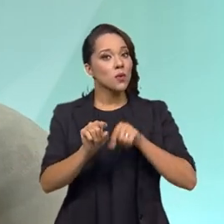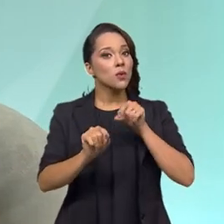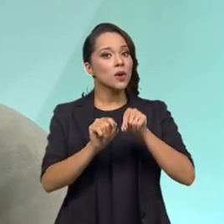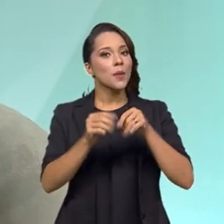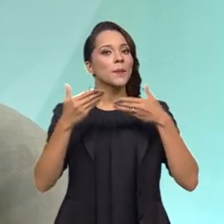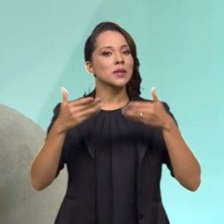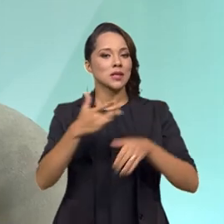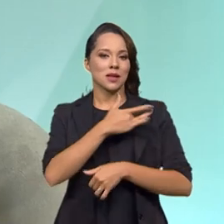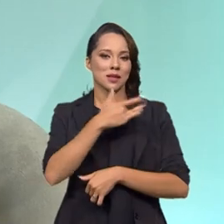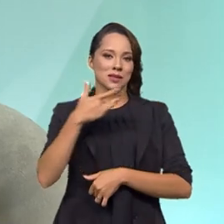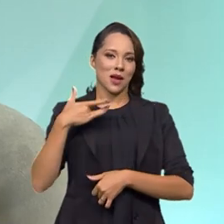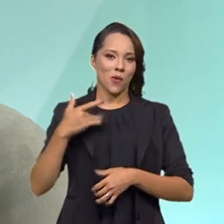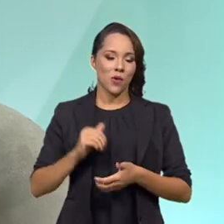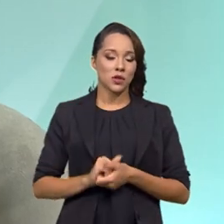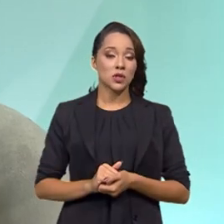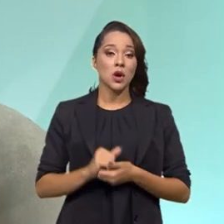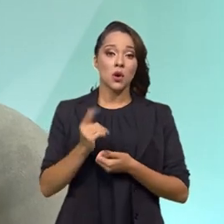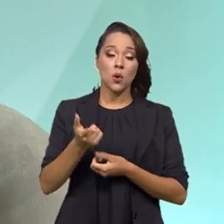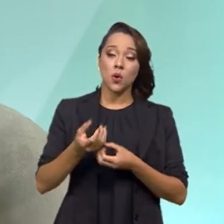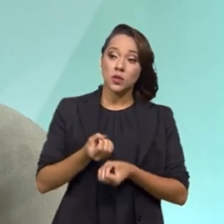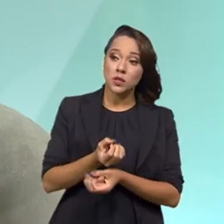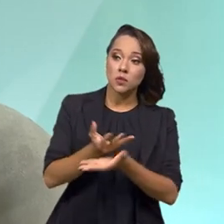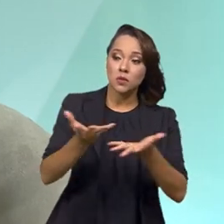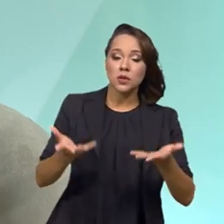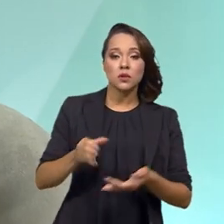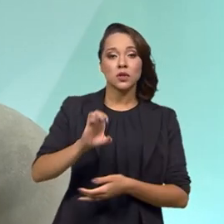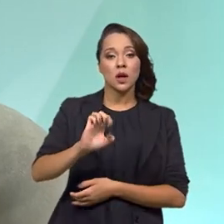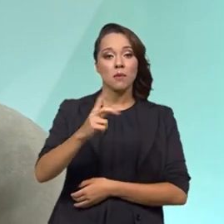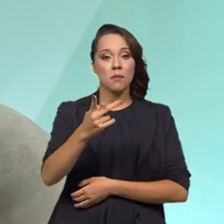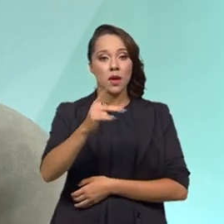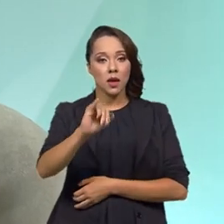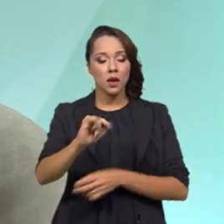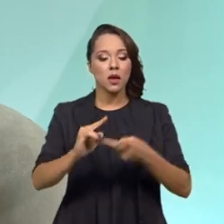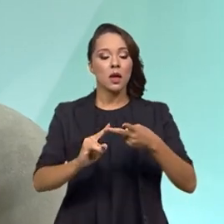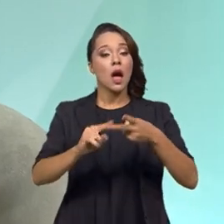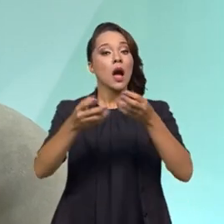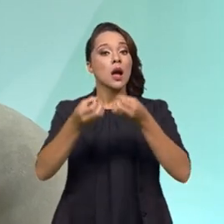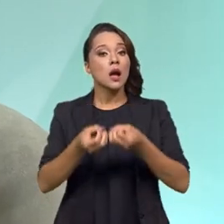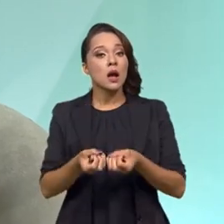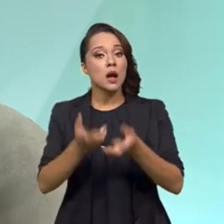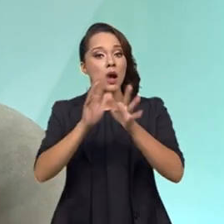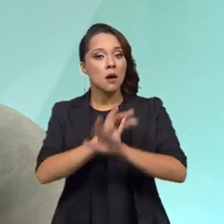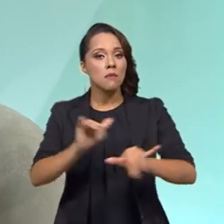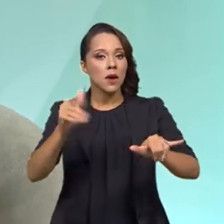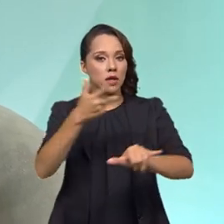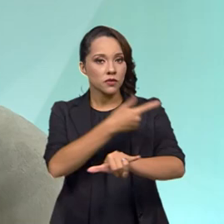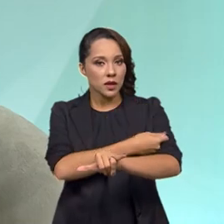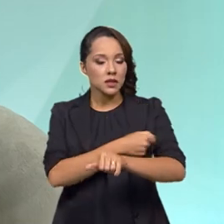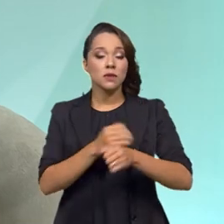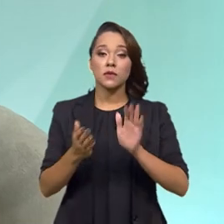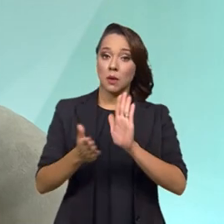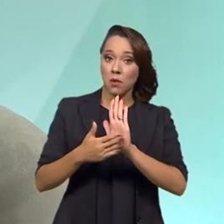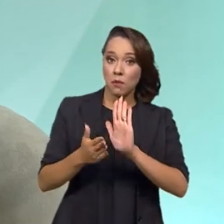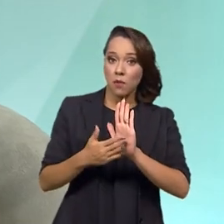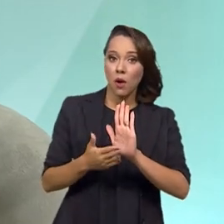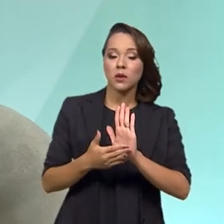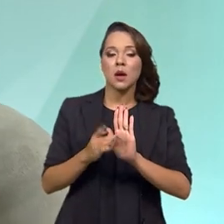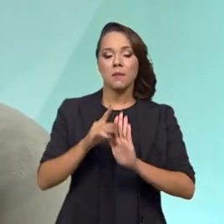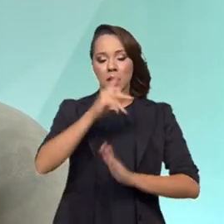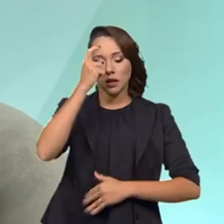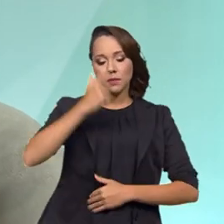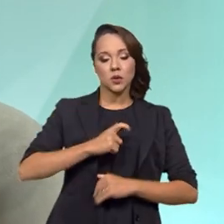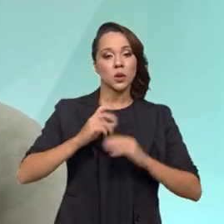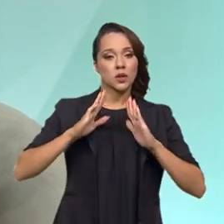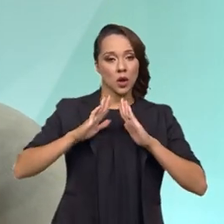de equipamentos de proteção individual, além da campanha de vacina, que nós fizemos uma proposta para que os cuidadores